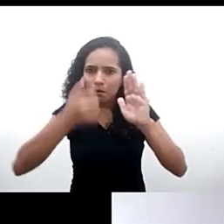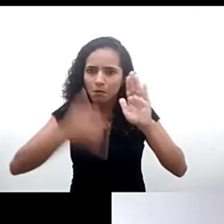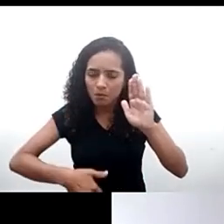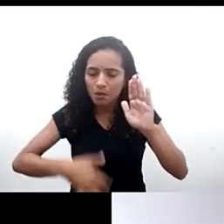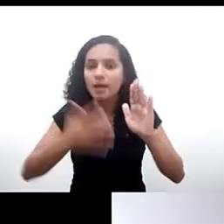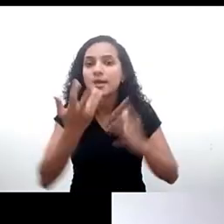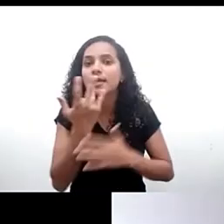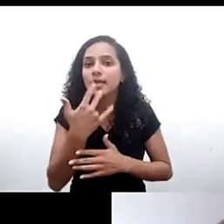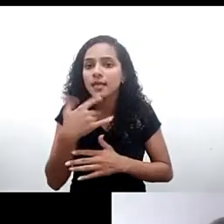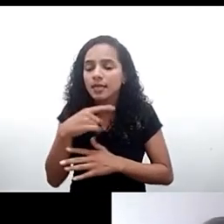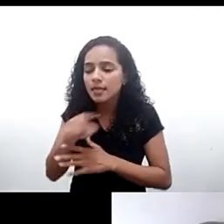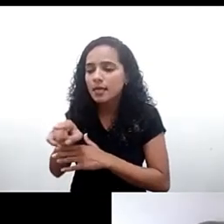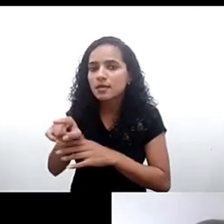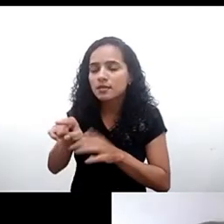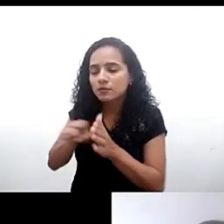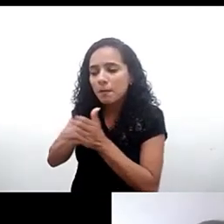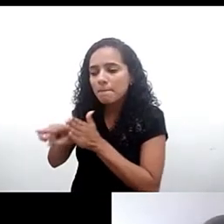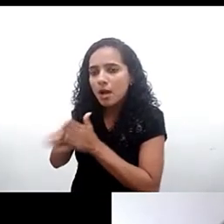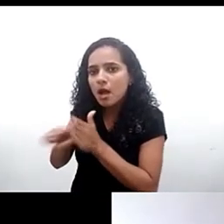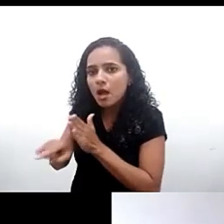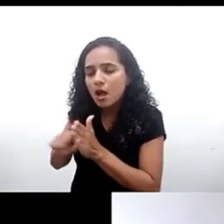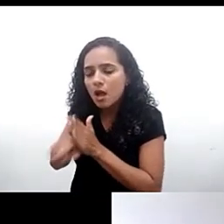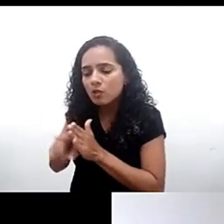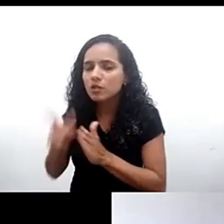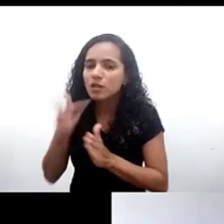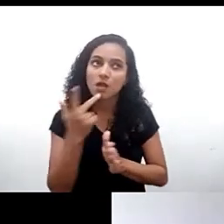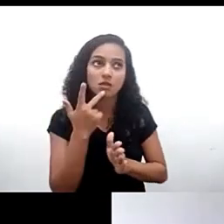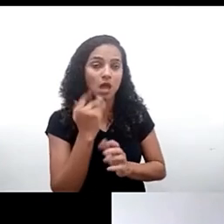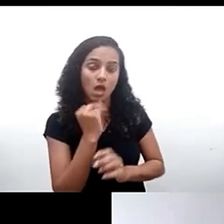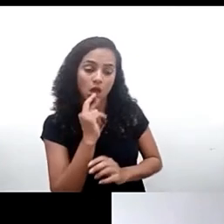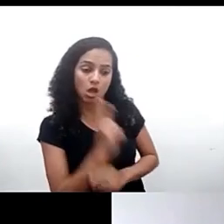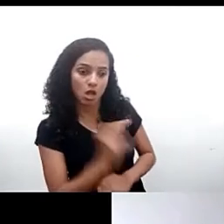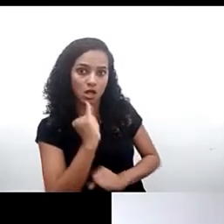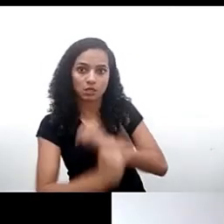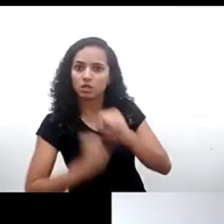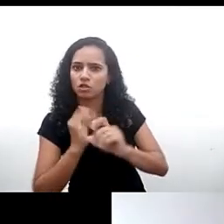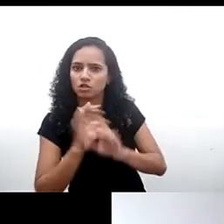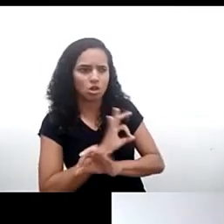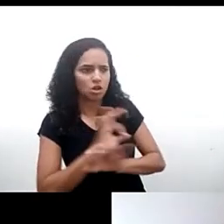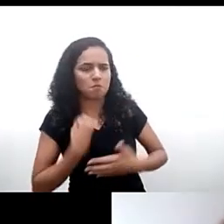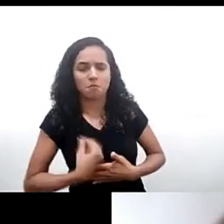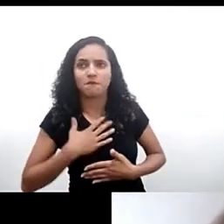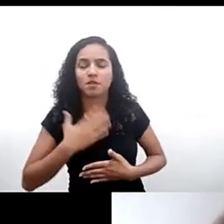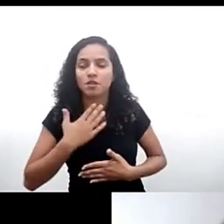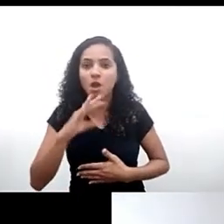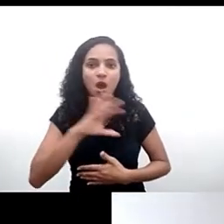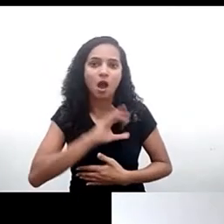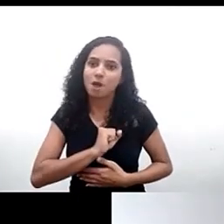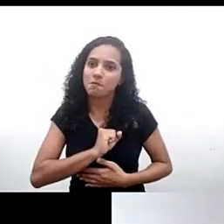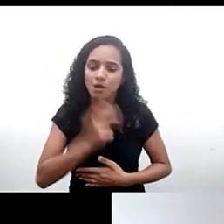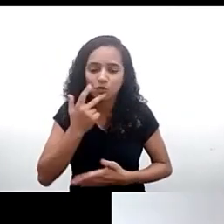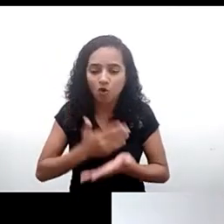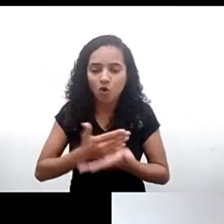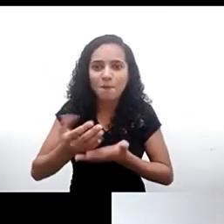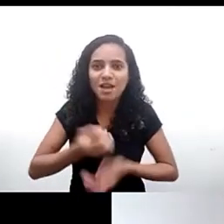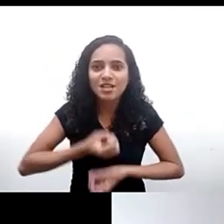disseram que as tecnologias são essenciais para a sua vida e o futuro e eu adorei a forma como começam o comentário porque parte